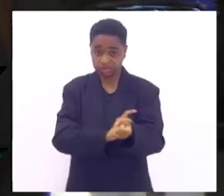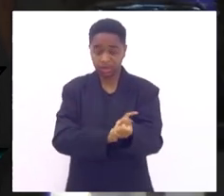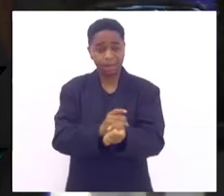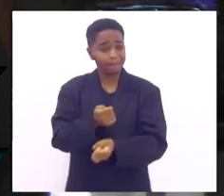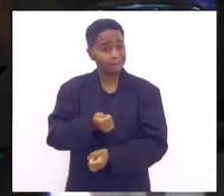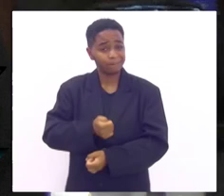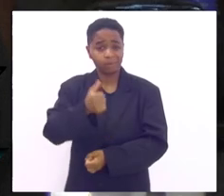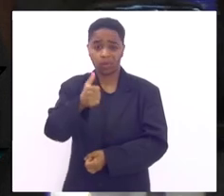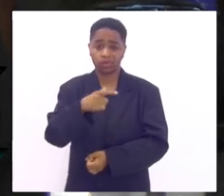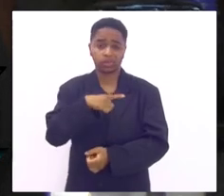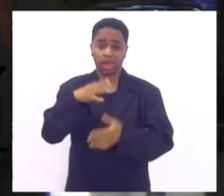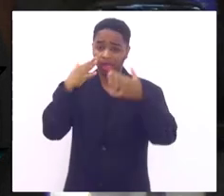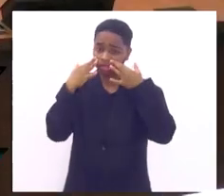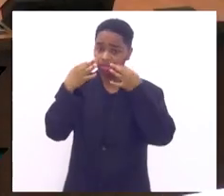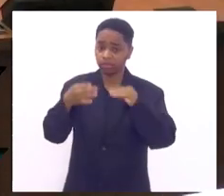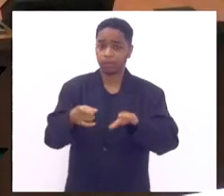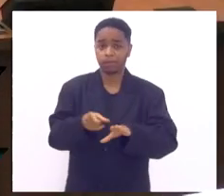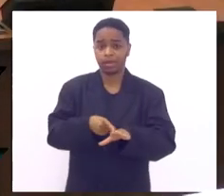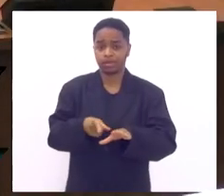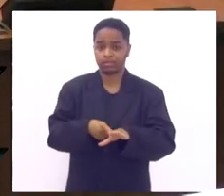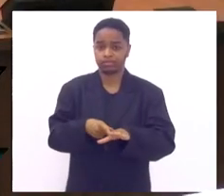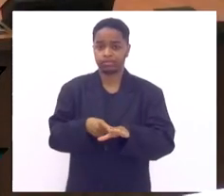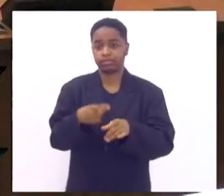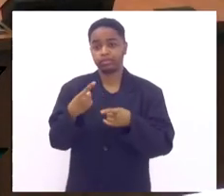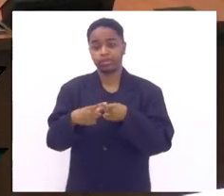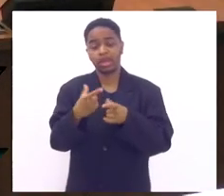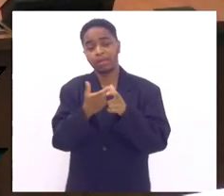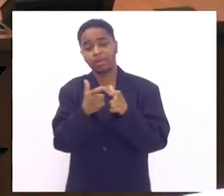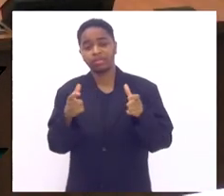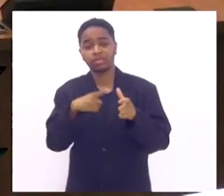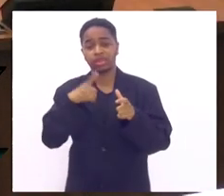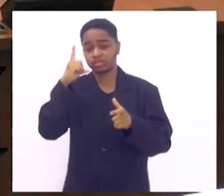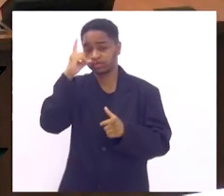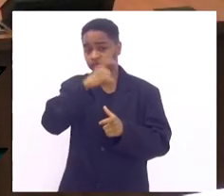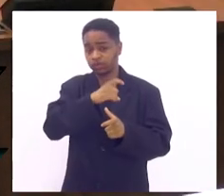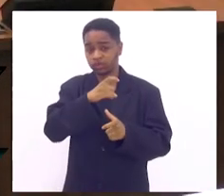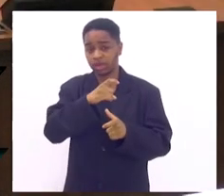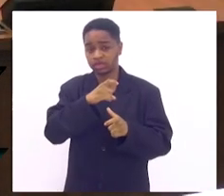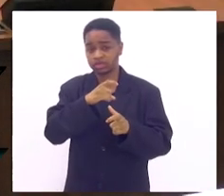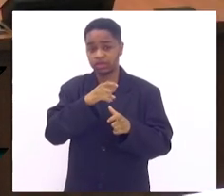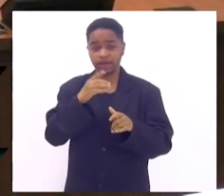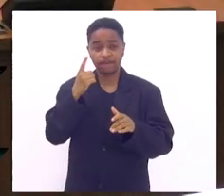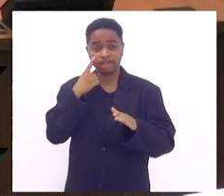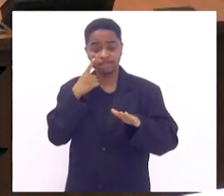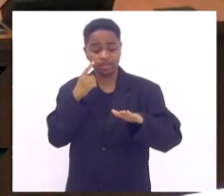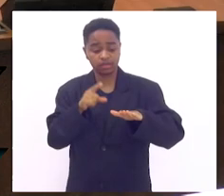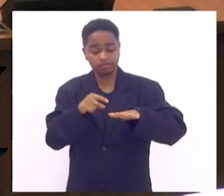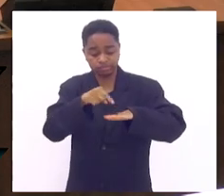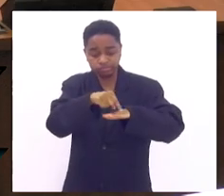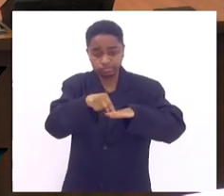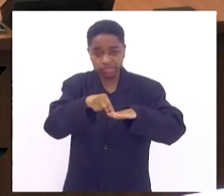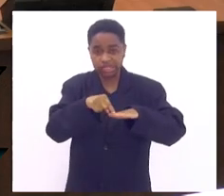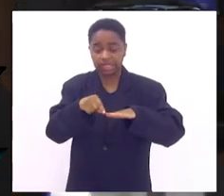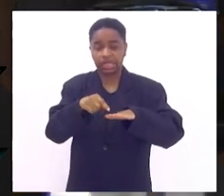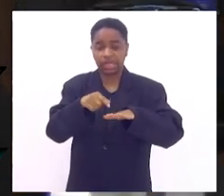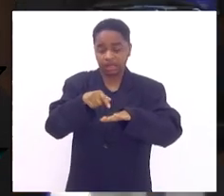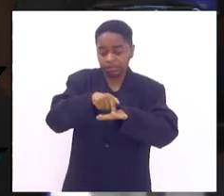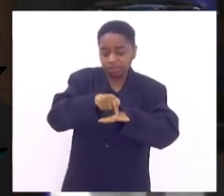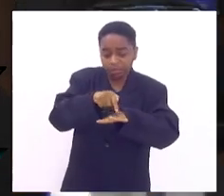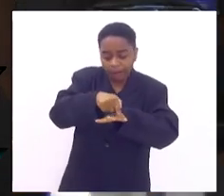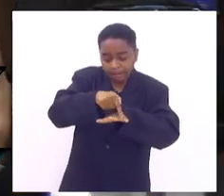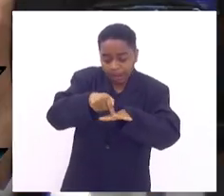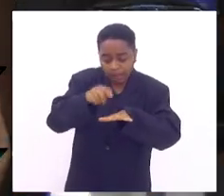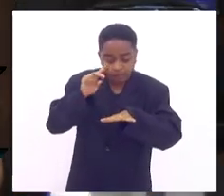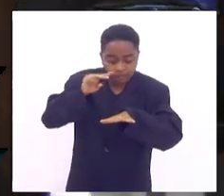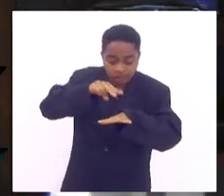dão atenção ao seu pé eles têm dificuldade seja pela idade dobrar o pé e olhar a extremidade examinar entre os dedos e os pés para ver se tem uma